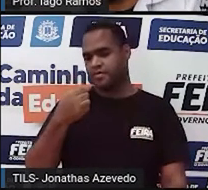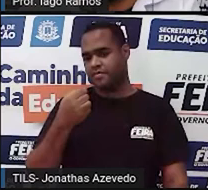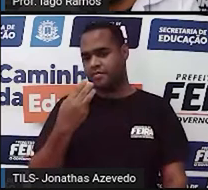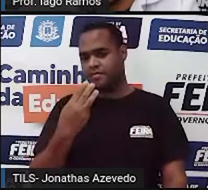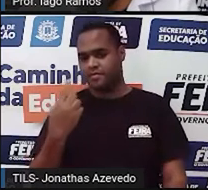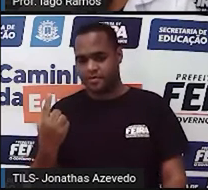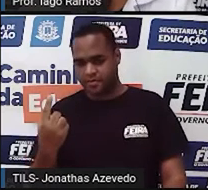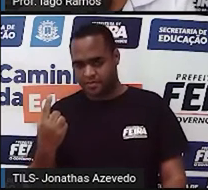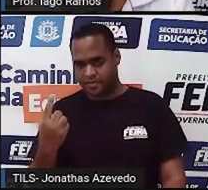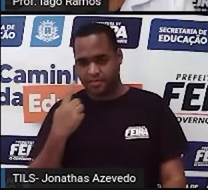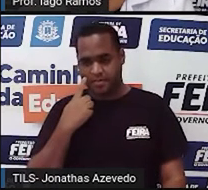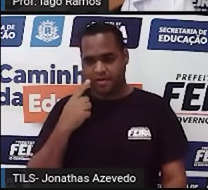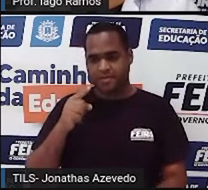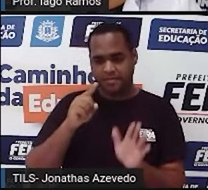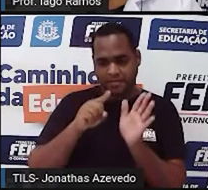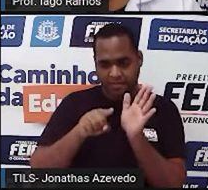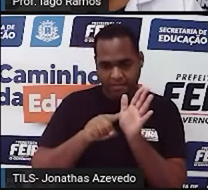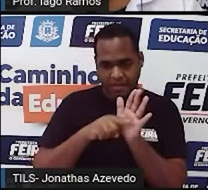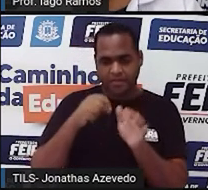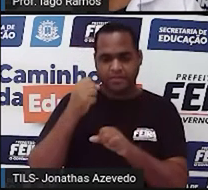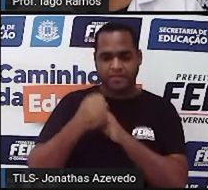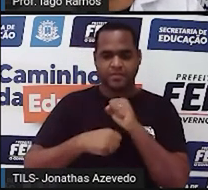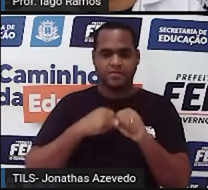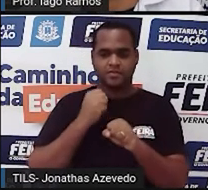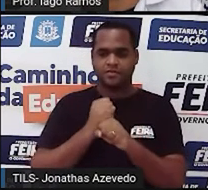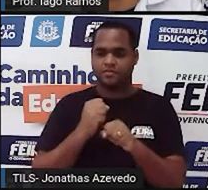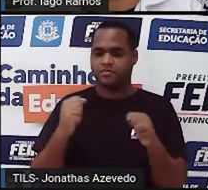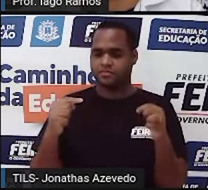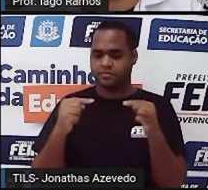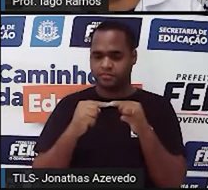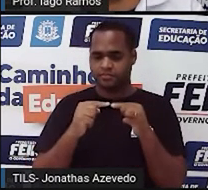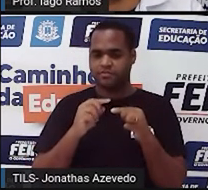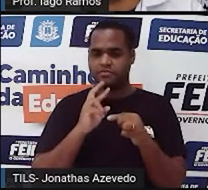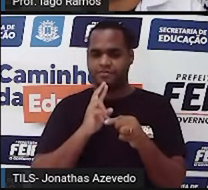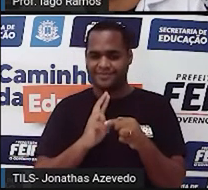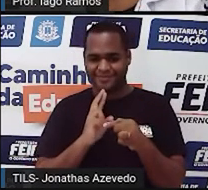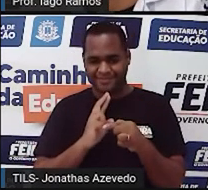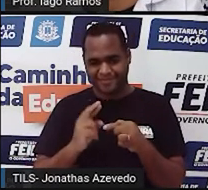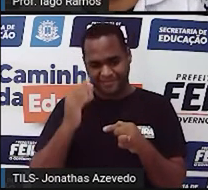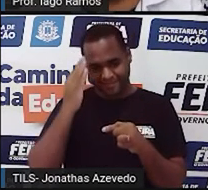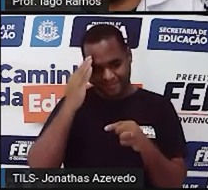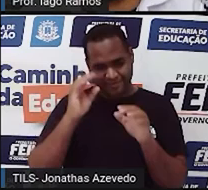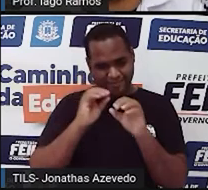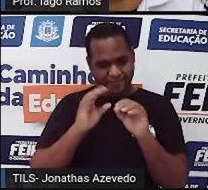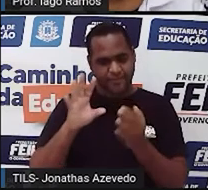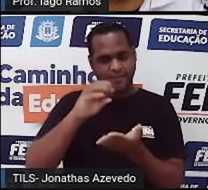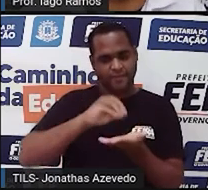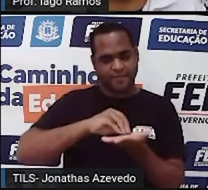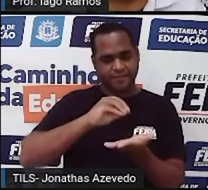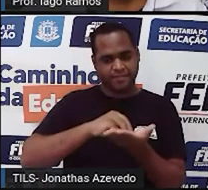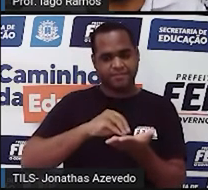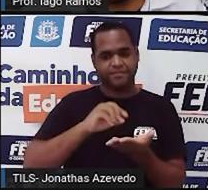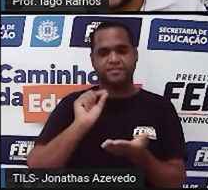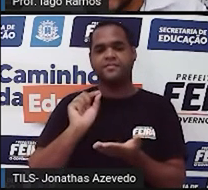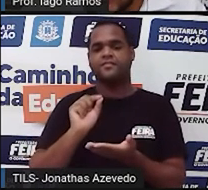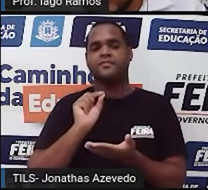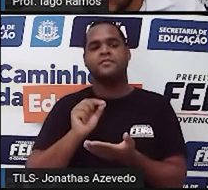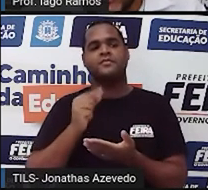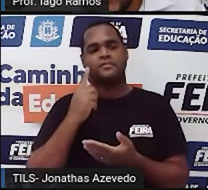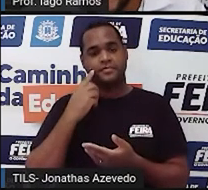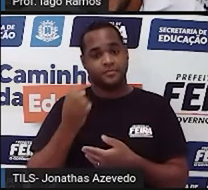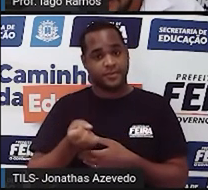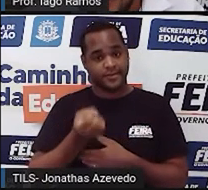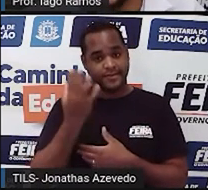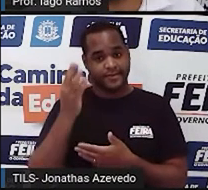menos o ano que a gente está, esse resultado é o quanto falta. Então, quando falar do quanto